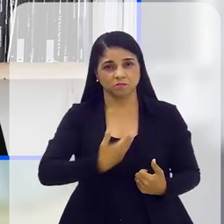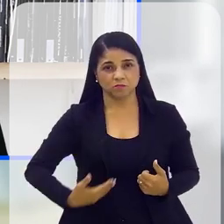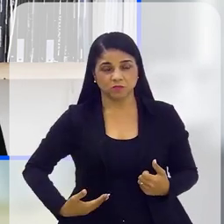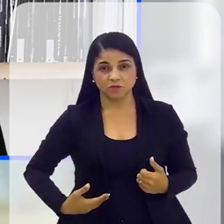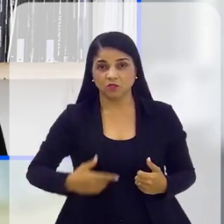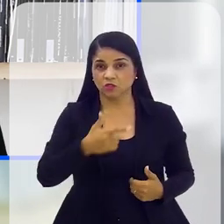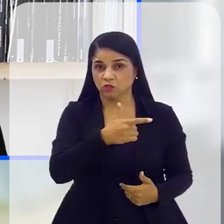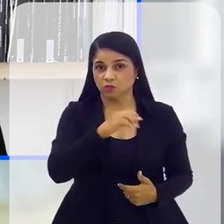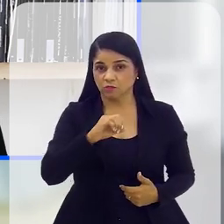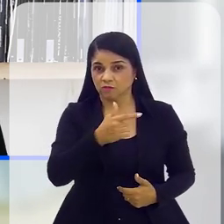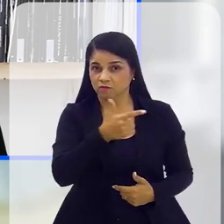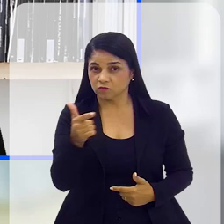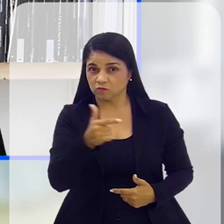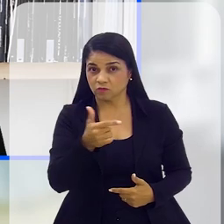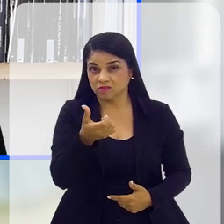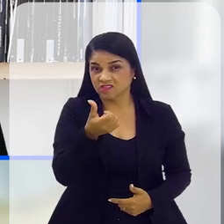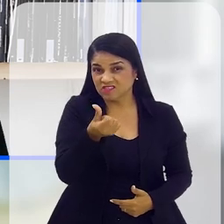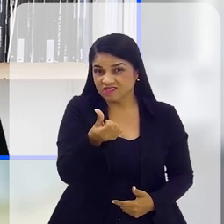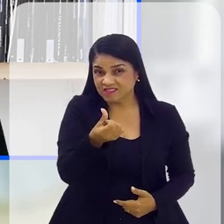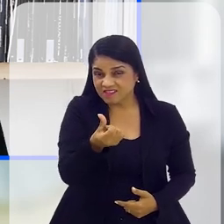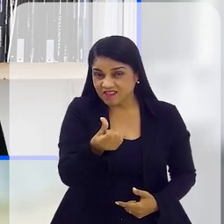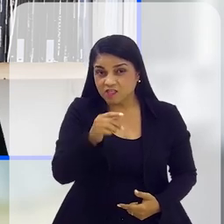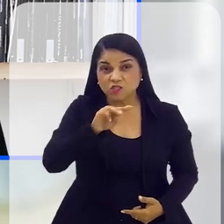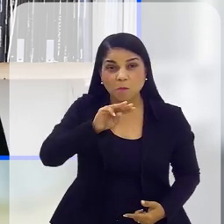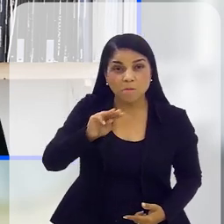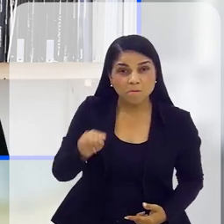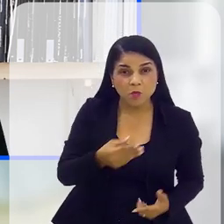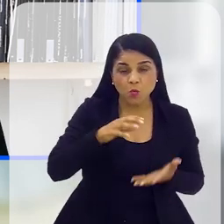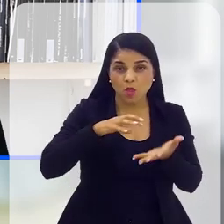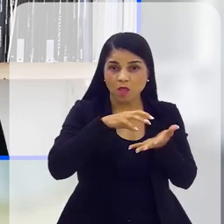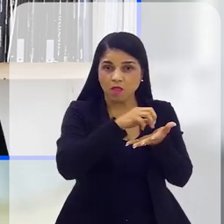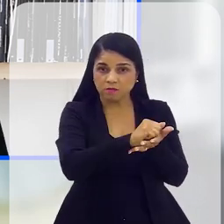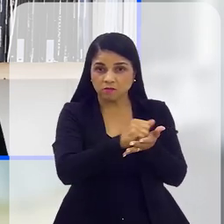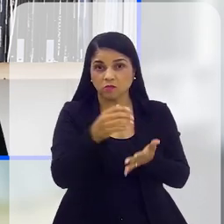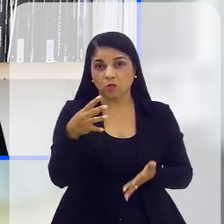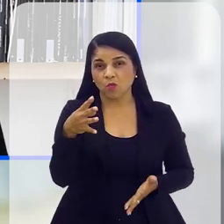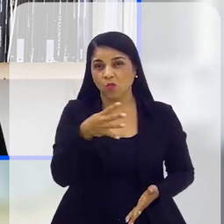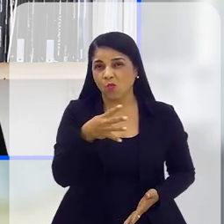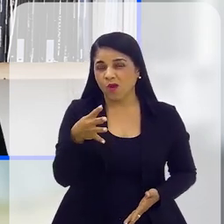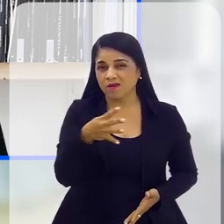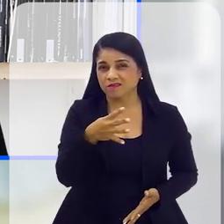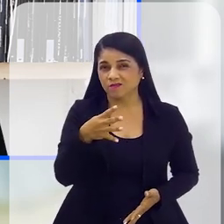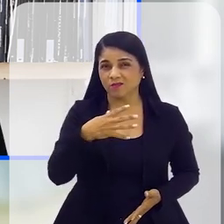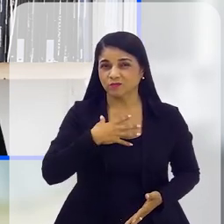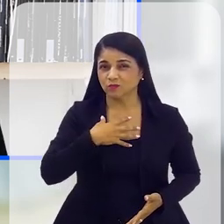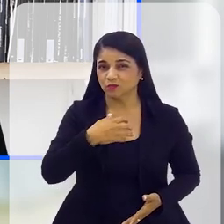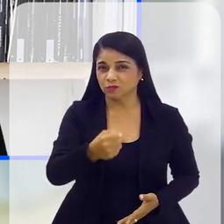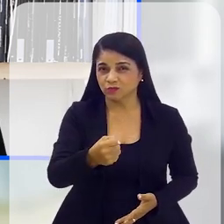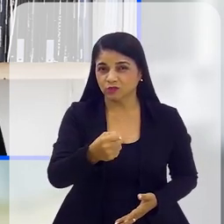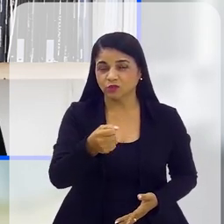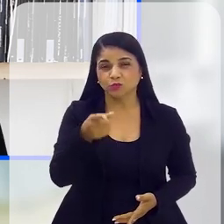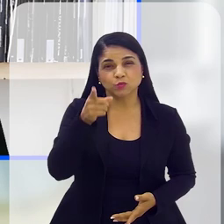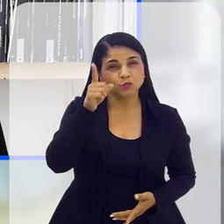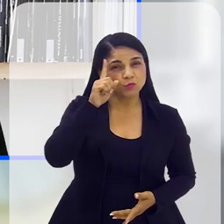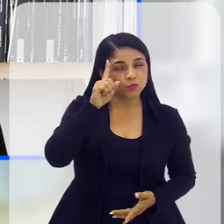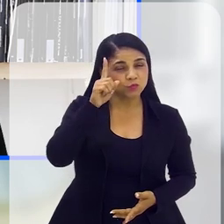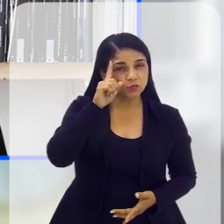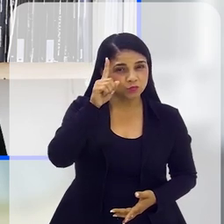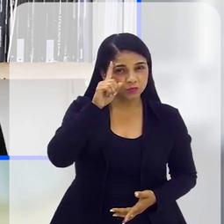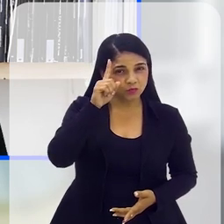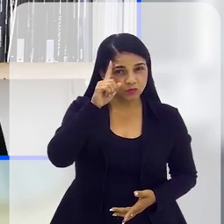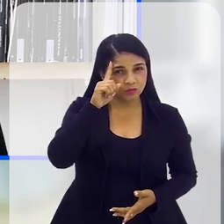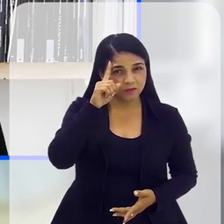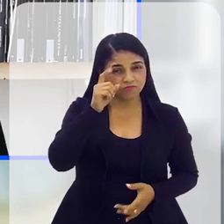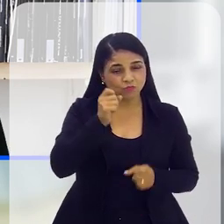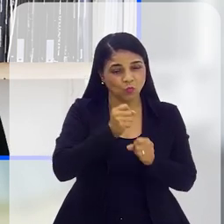foram mais de 16 mil registros. Em média, 44 suicídios aconteceram todos os dias no último